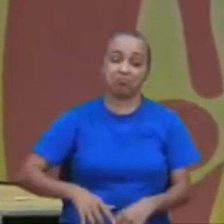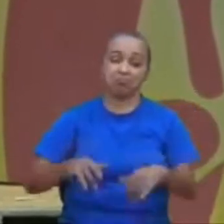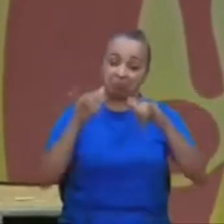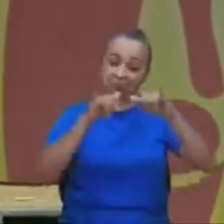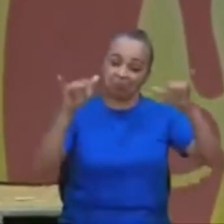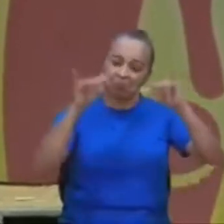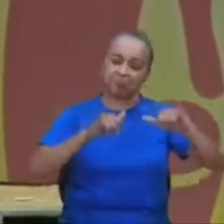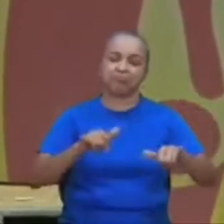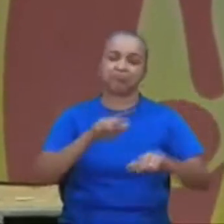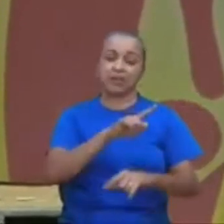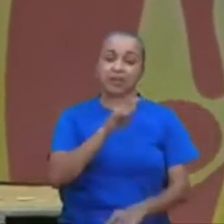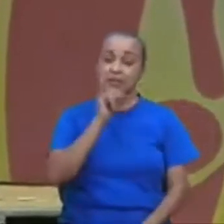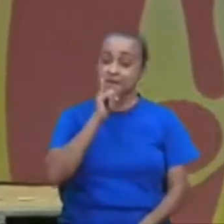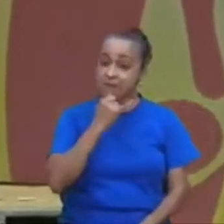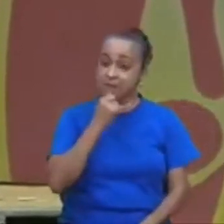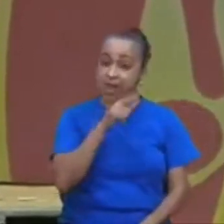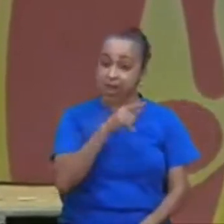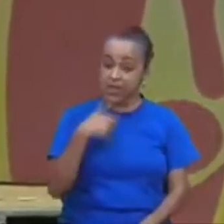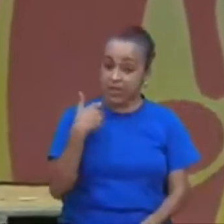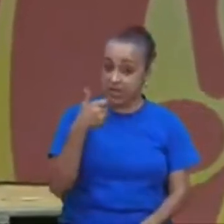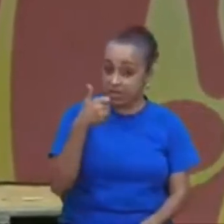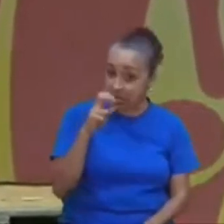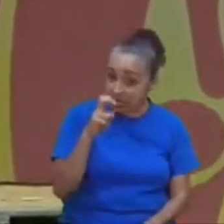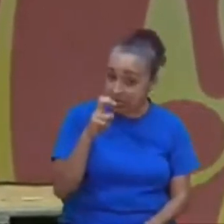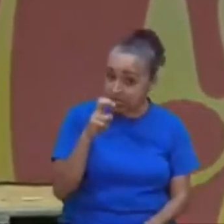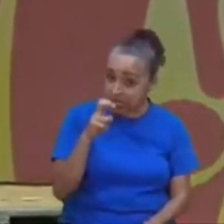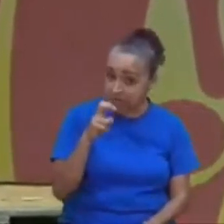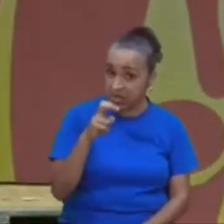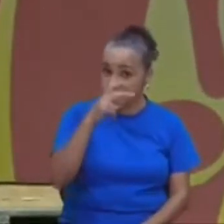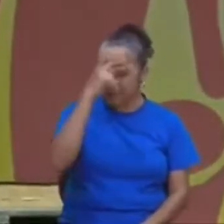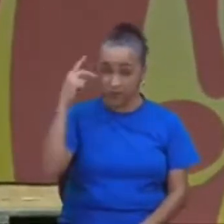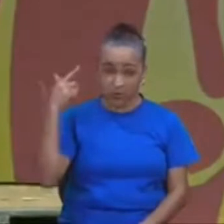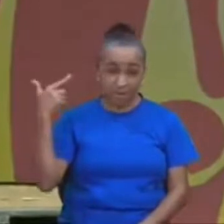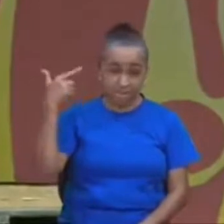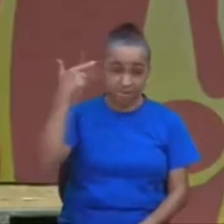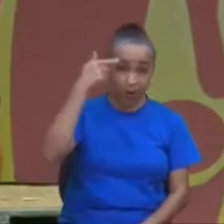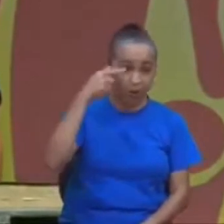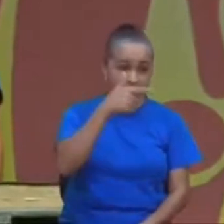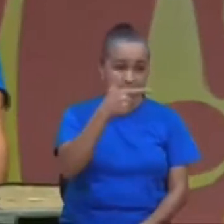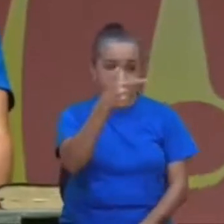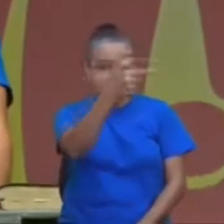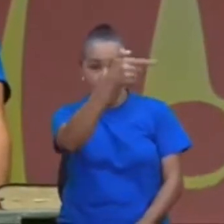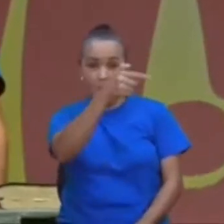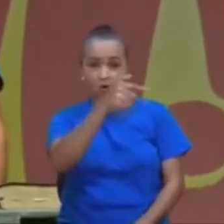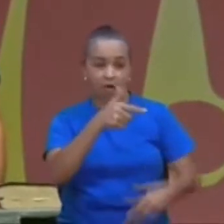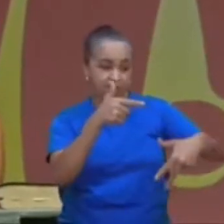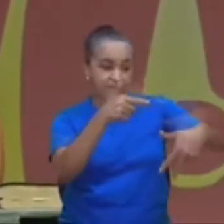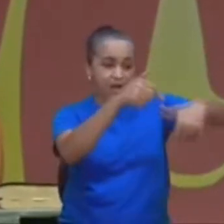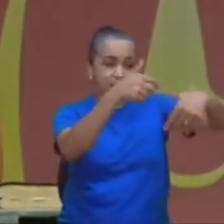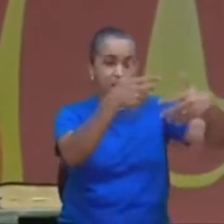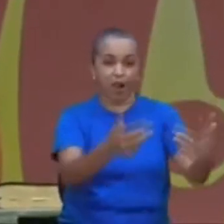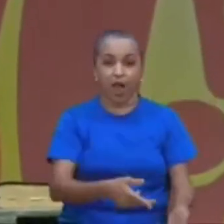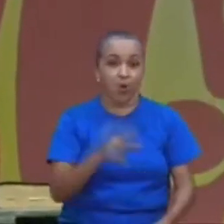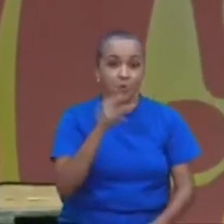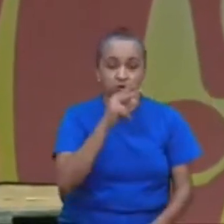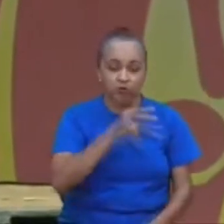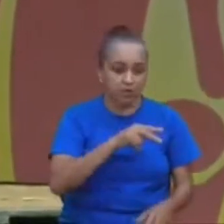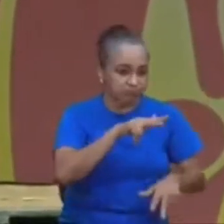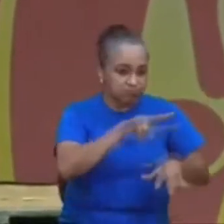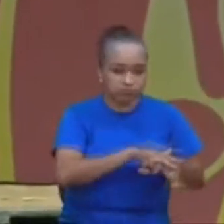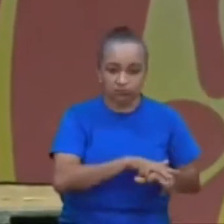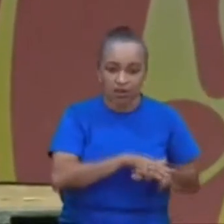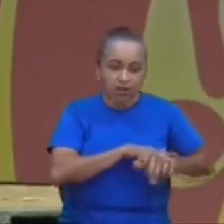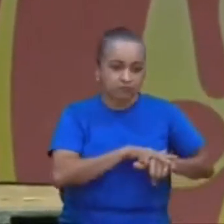com 15 anos, ela foi receber um tiro na cabeça, você sabe essa história. Ela foi transferida às pressas para Londres e conseguiu